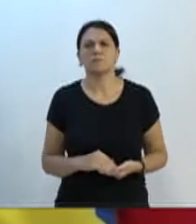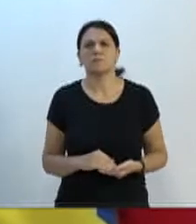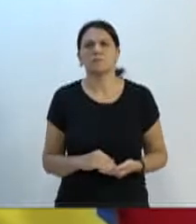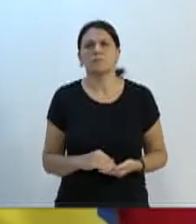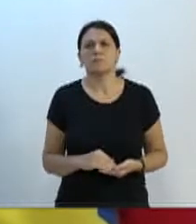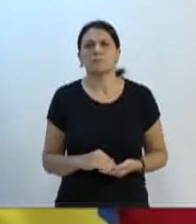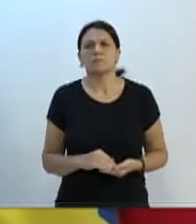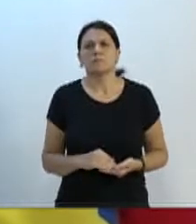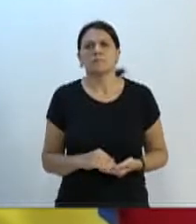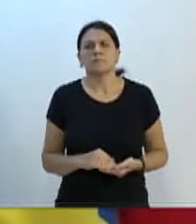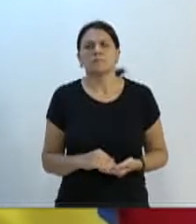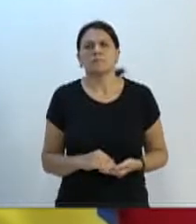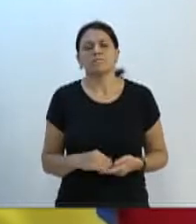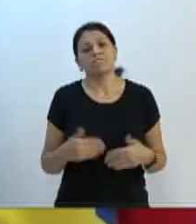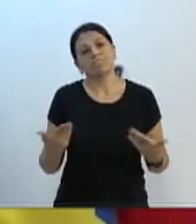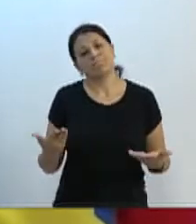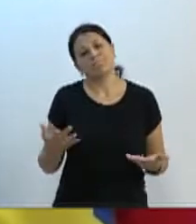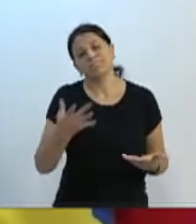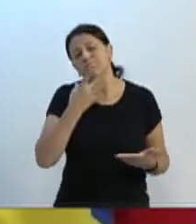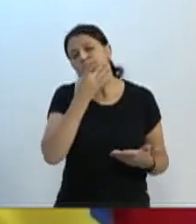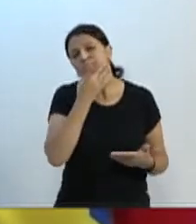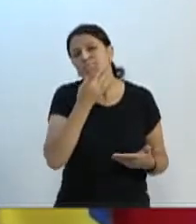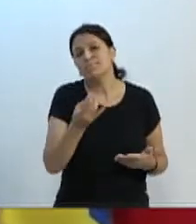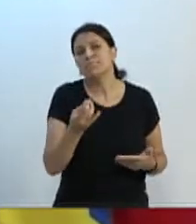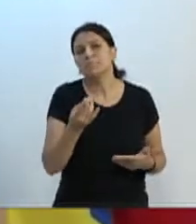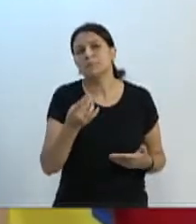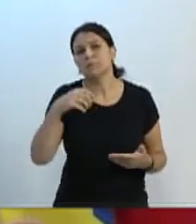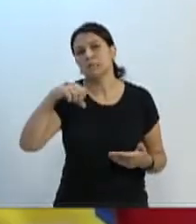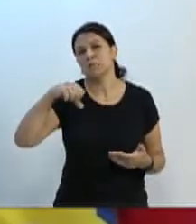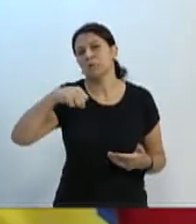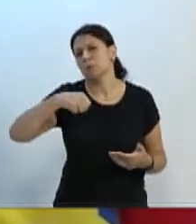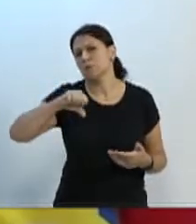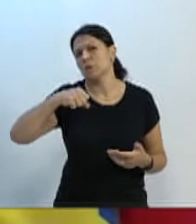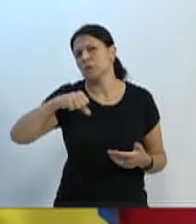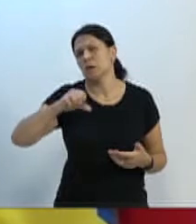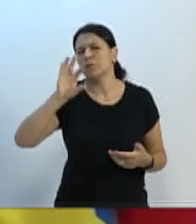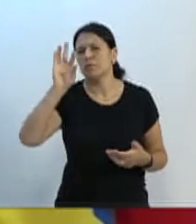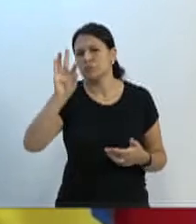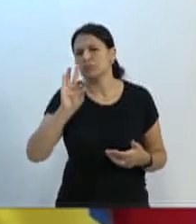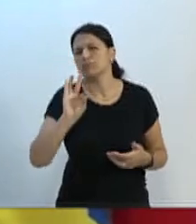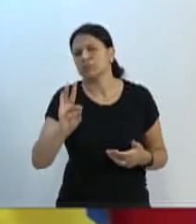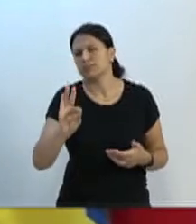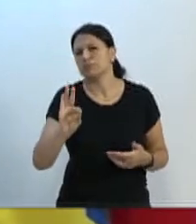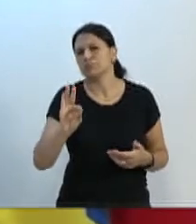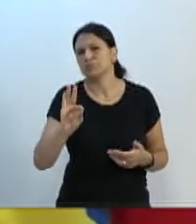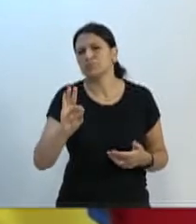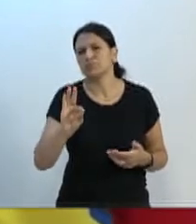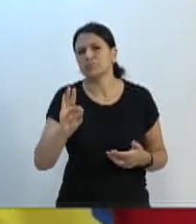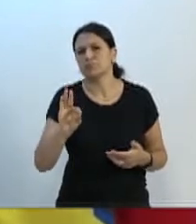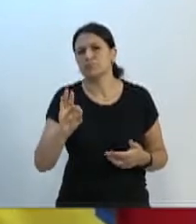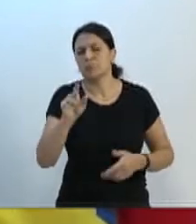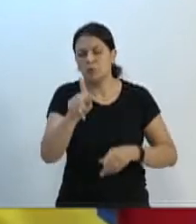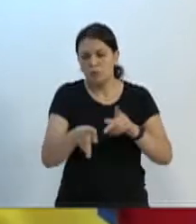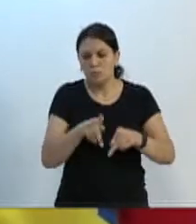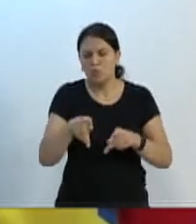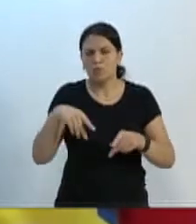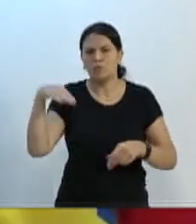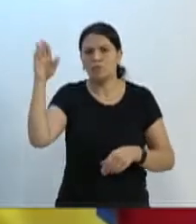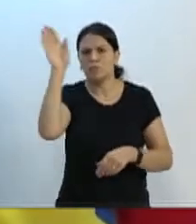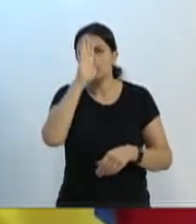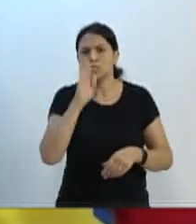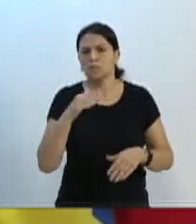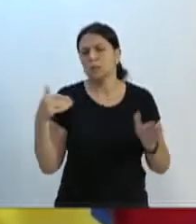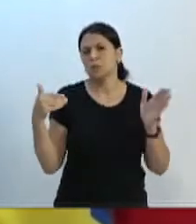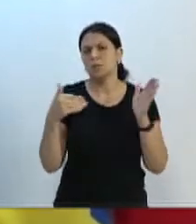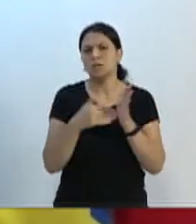Pois é, eu acho, eu tenho a sensação que 99% da população até hoje